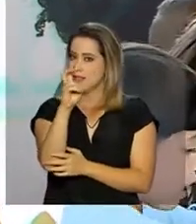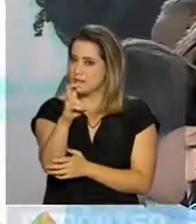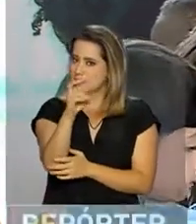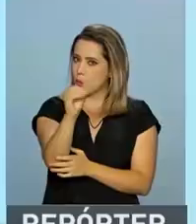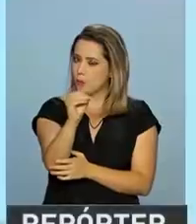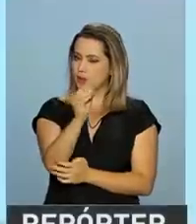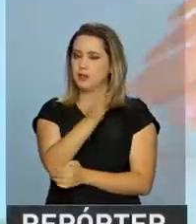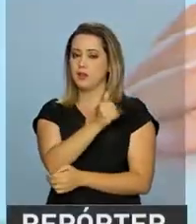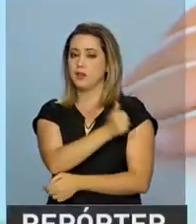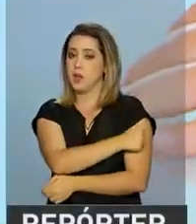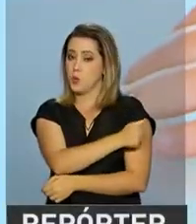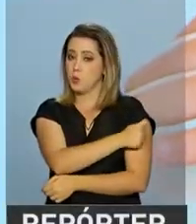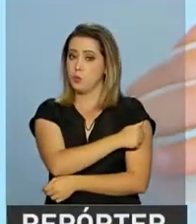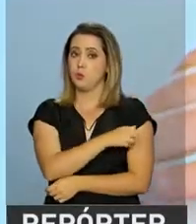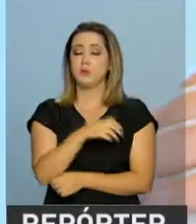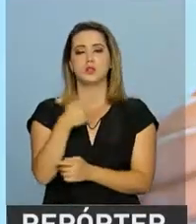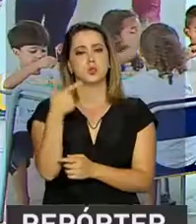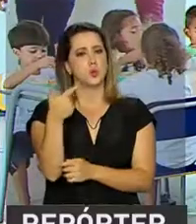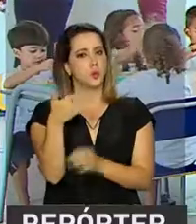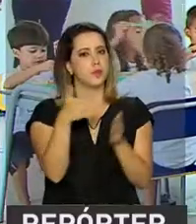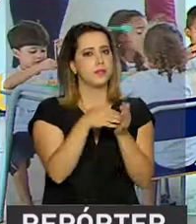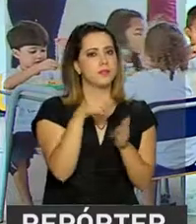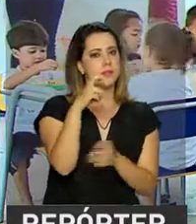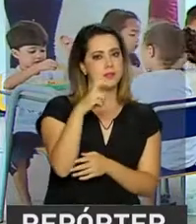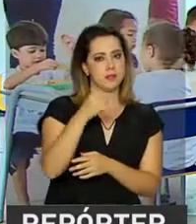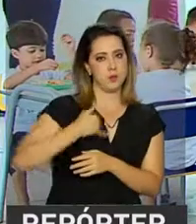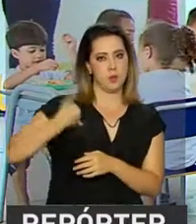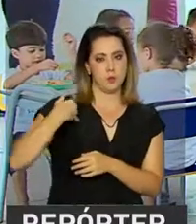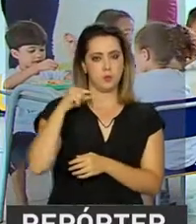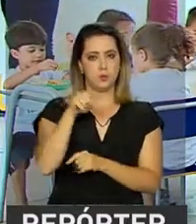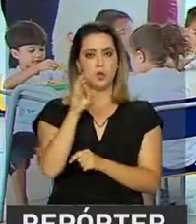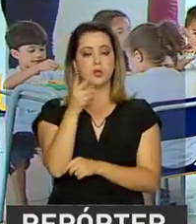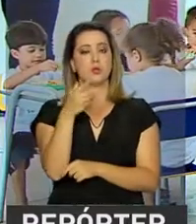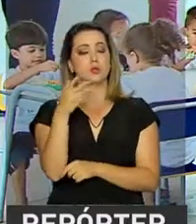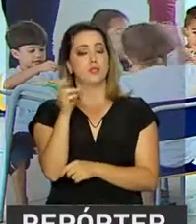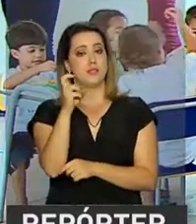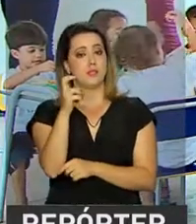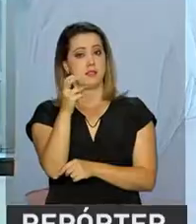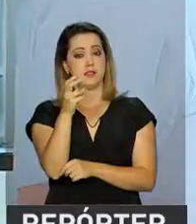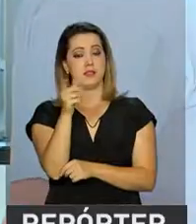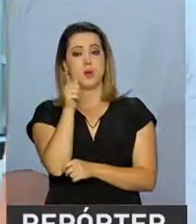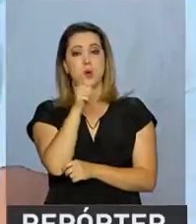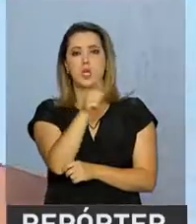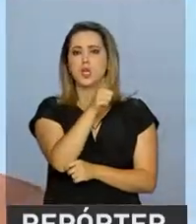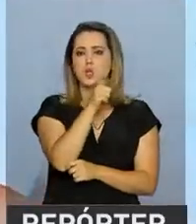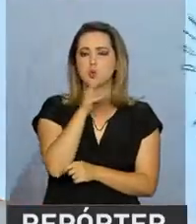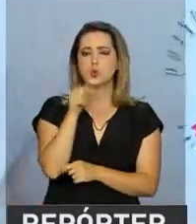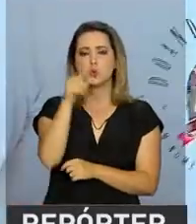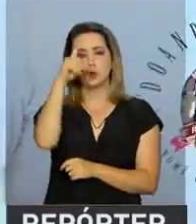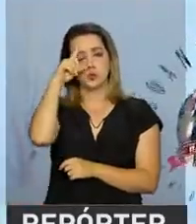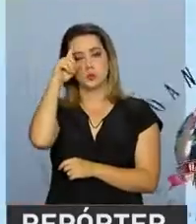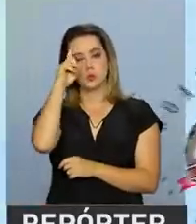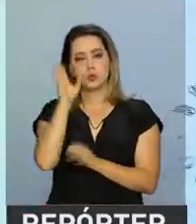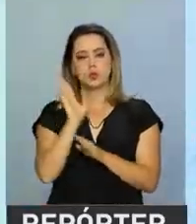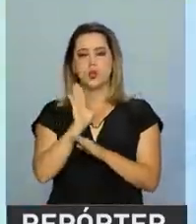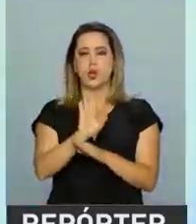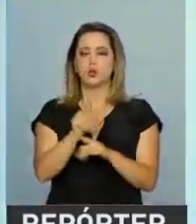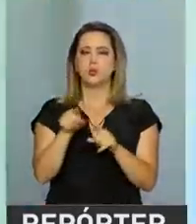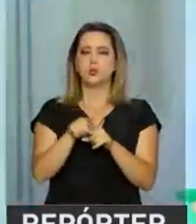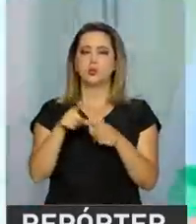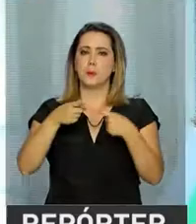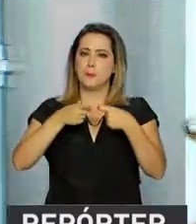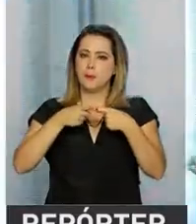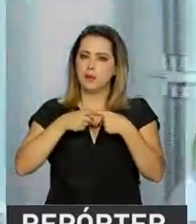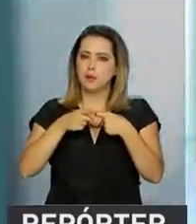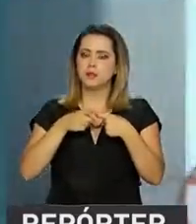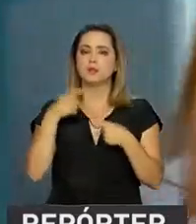6 anos, fazem 4 refeições e recebem acompanhamento médico e psicológico. Tudo mantido por pessoas que resolveram